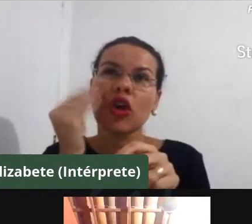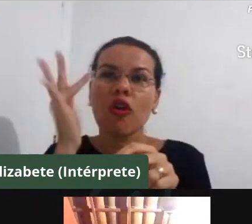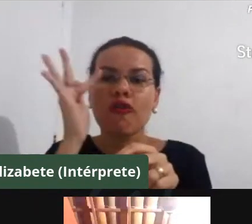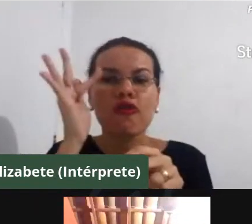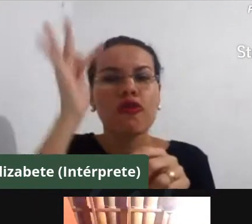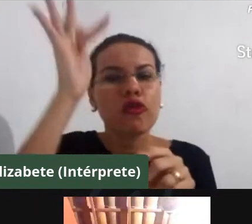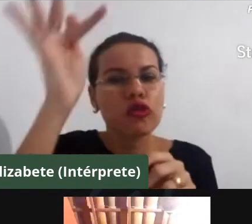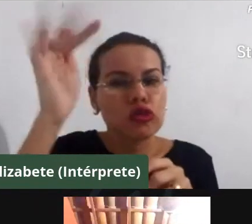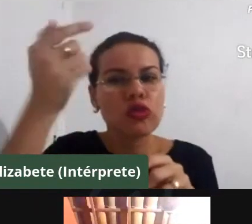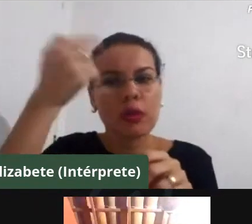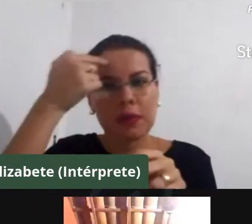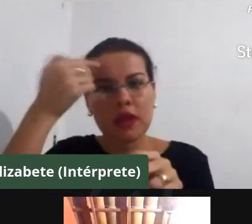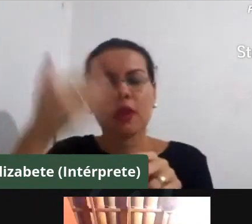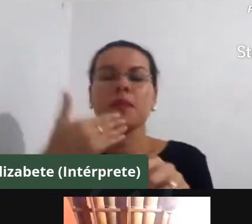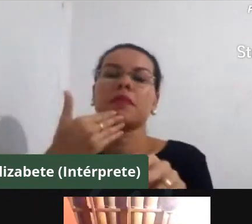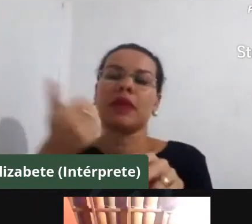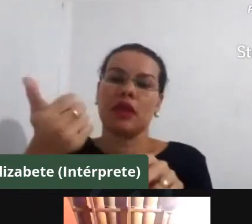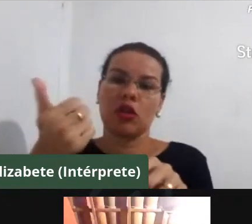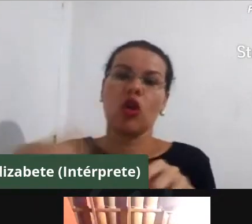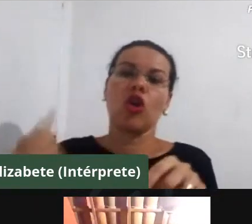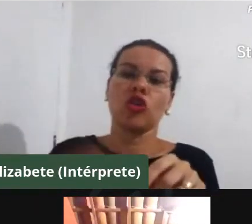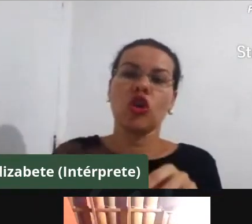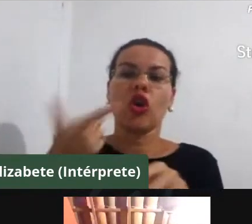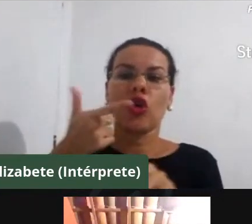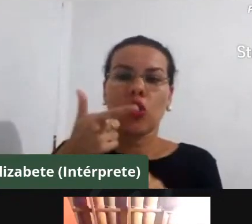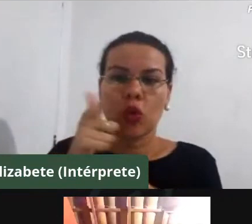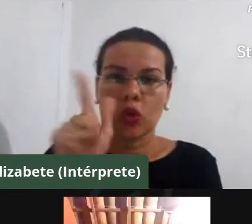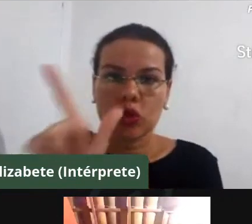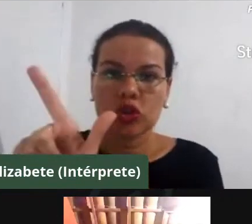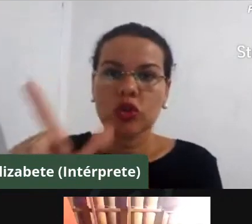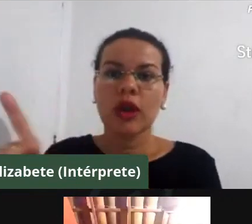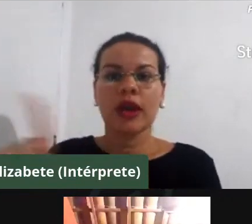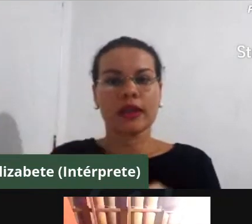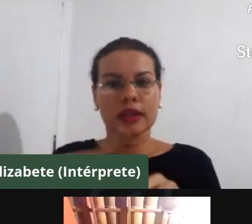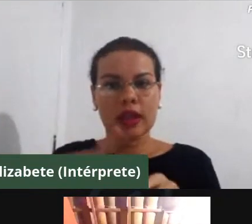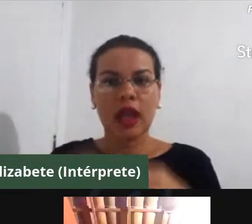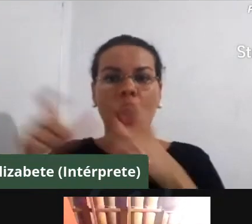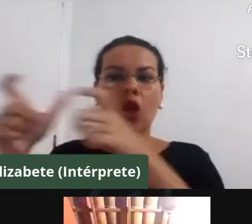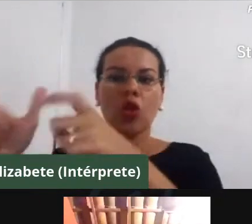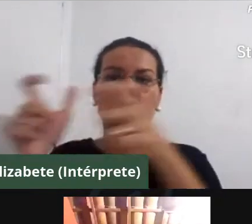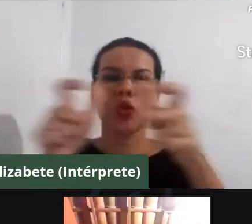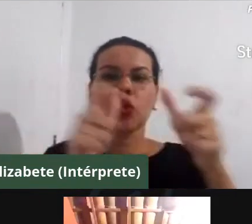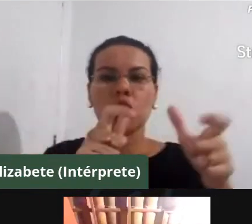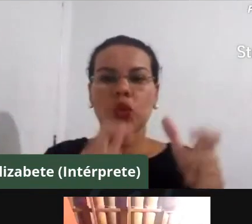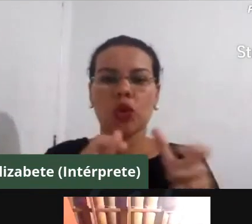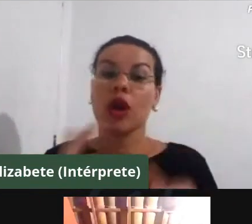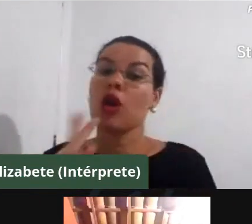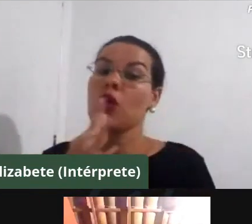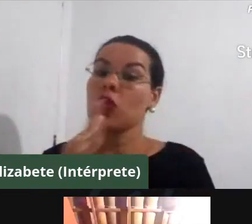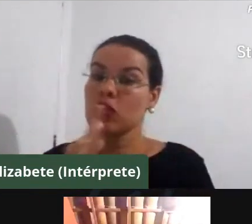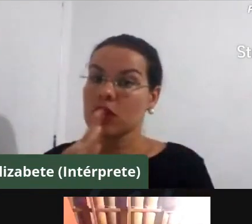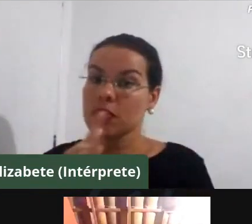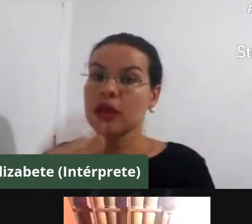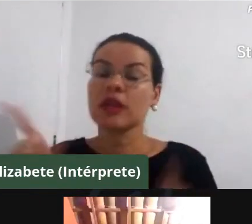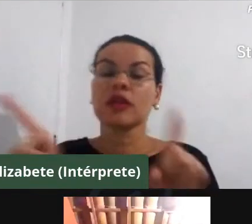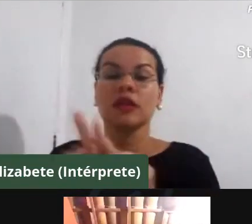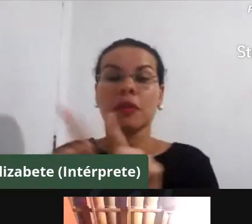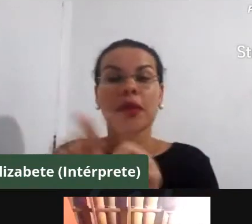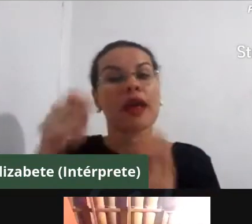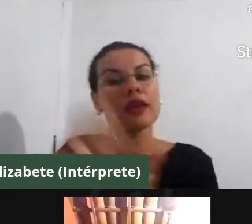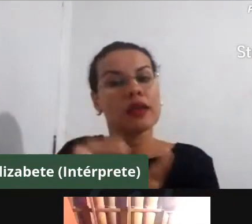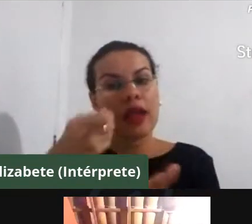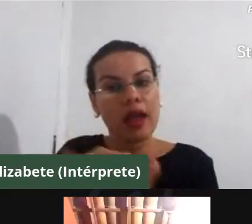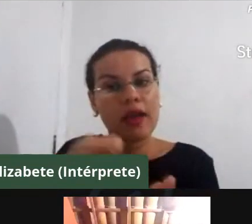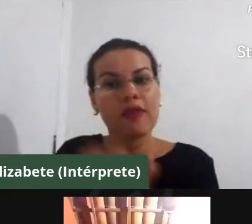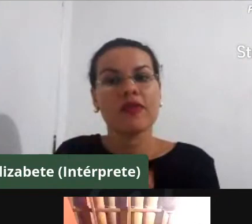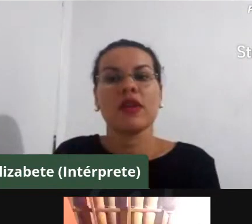a gente continuar gestando esse território a partir desse conhecimento, dessa defesa e, sobretudo, das ações